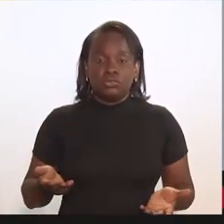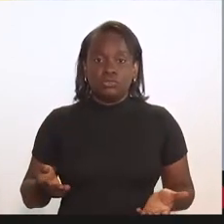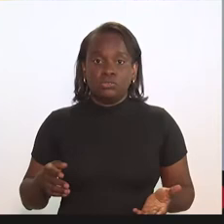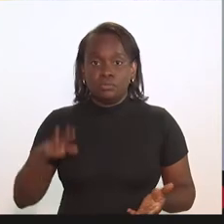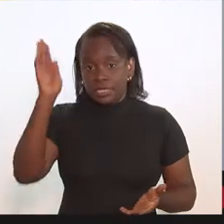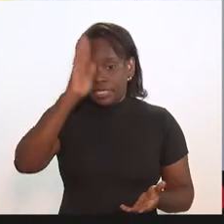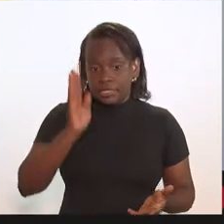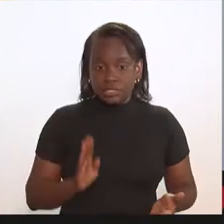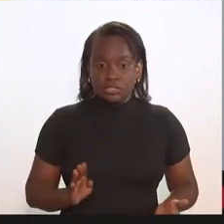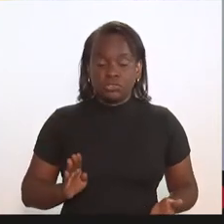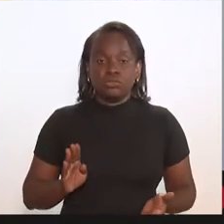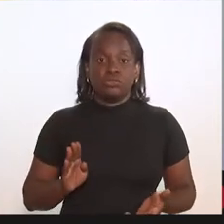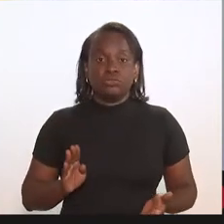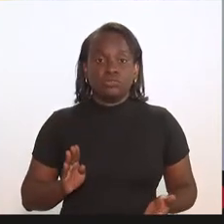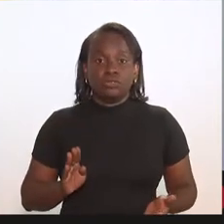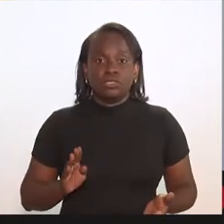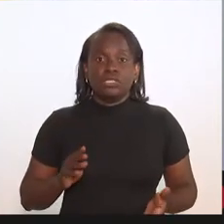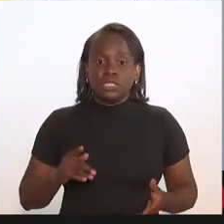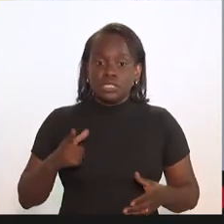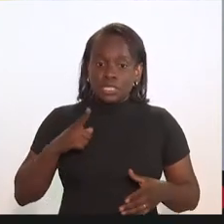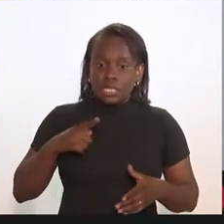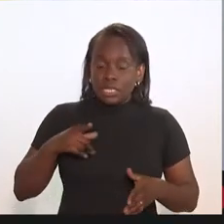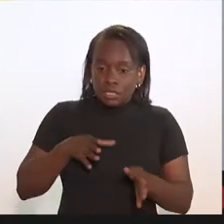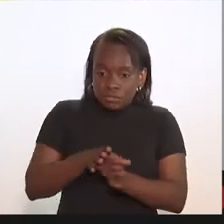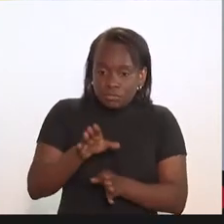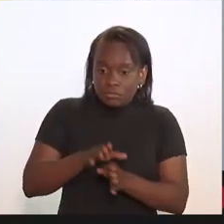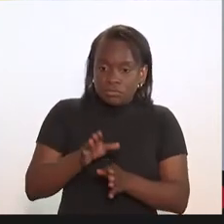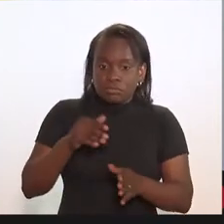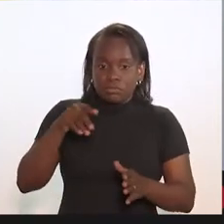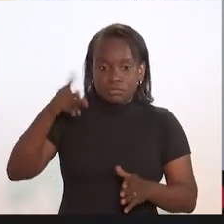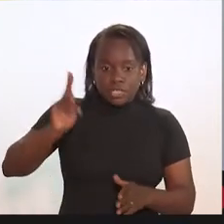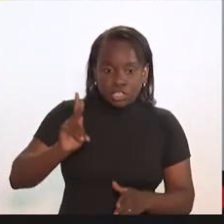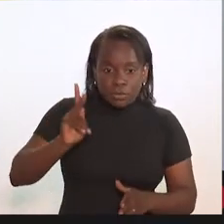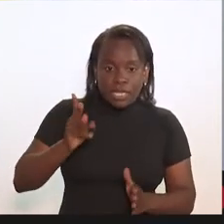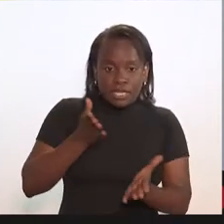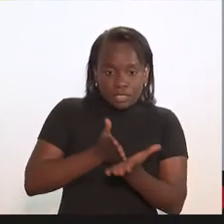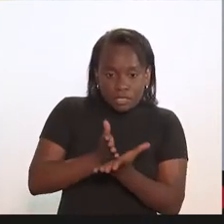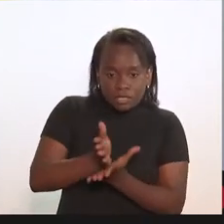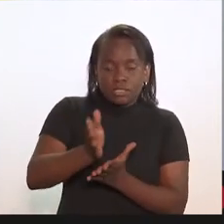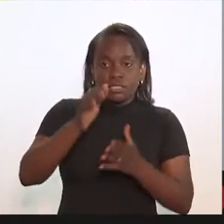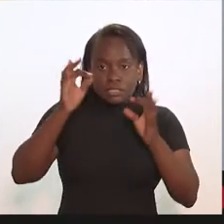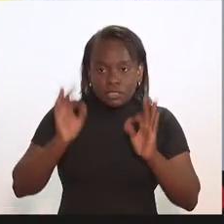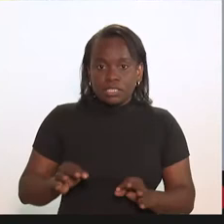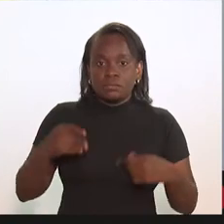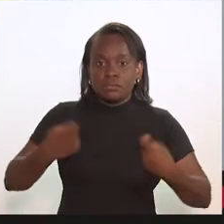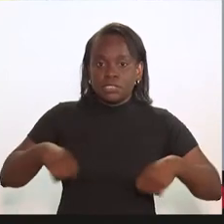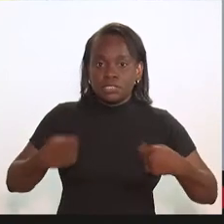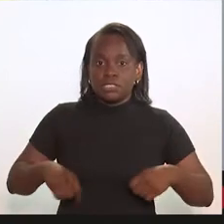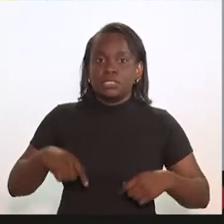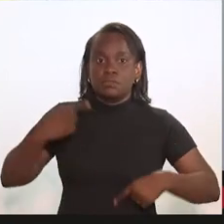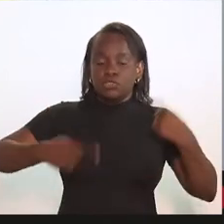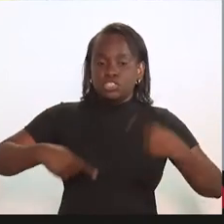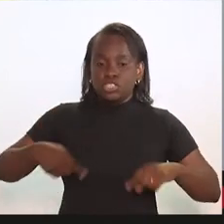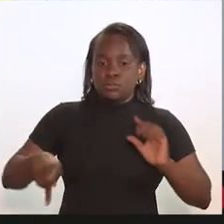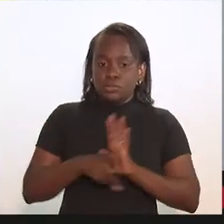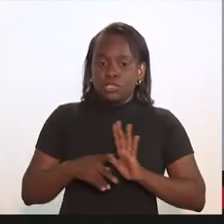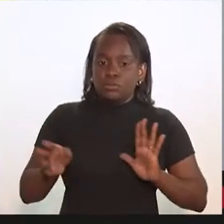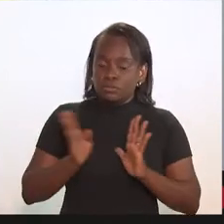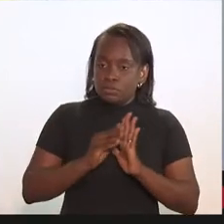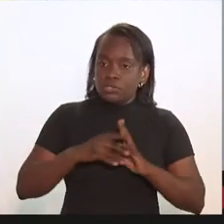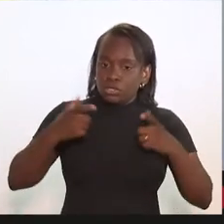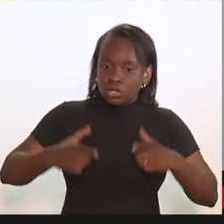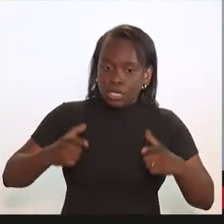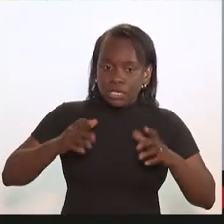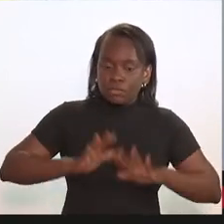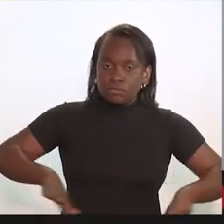o Brasil deu uma orientação, uma diretriz à Petrobras, no sentido de praticar a chamada política de conteúdo